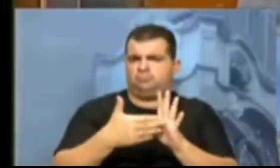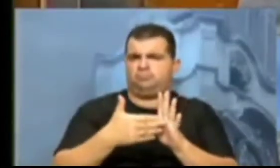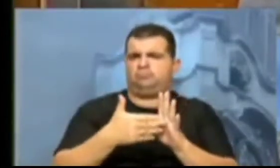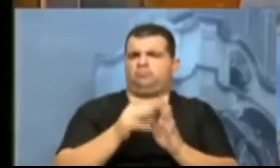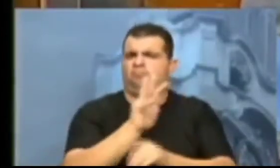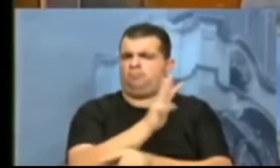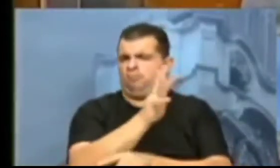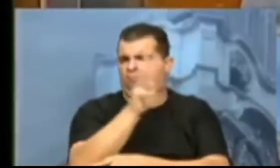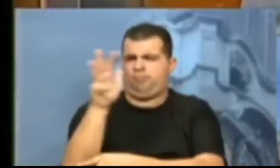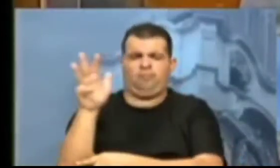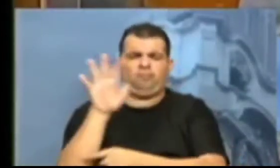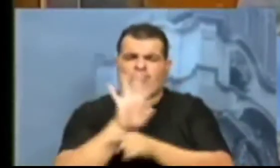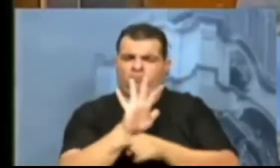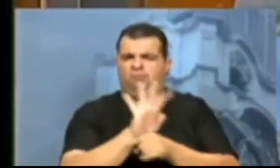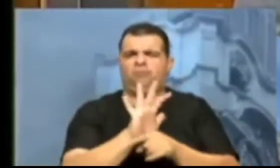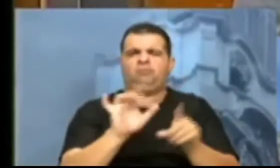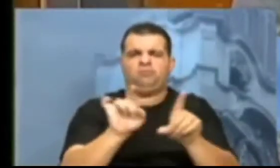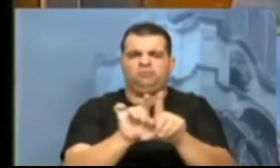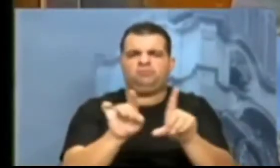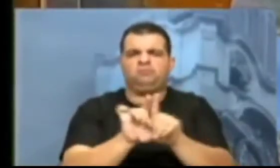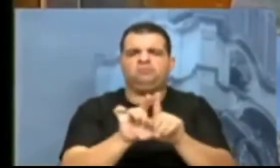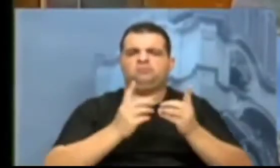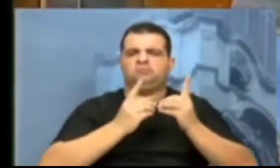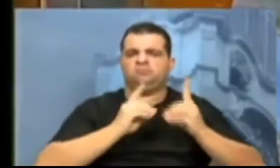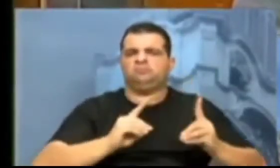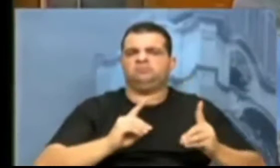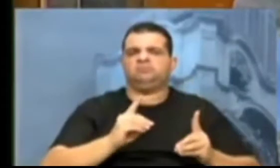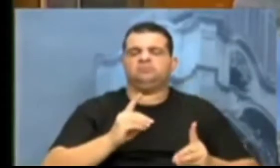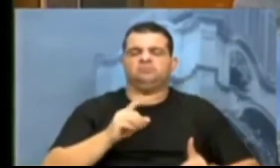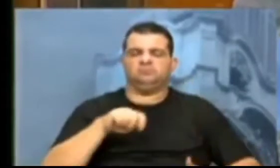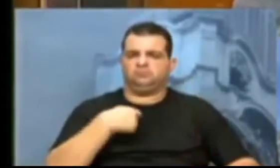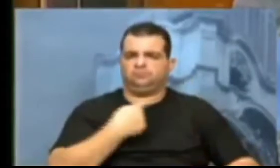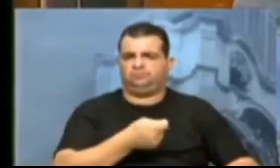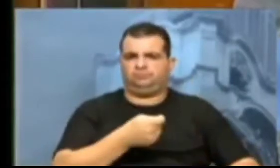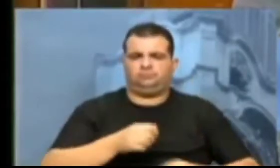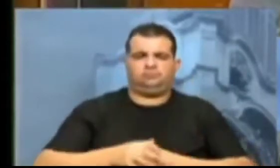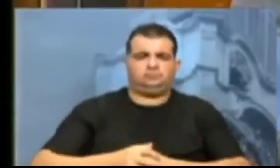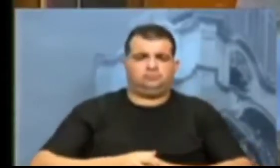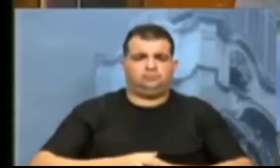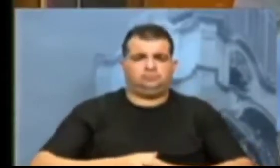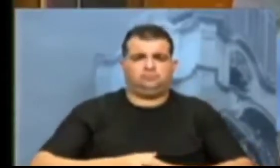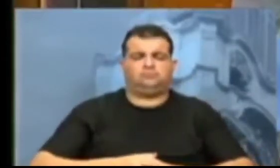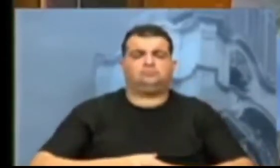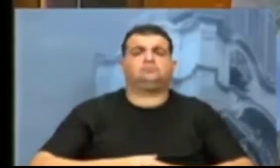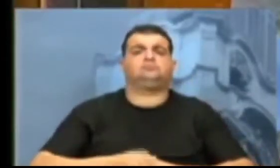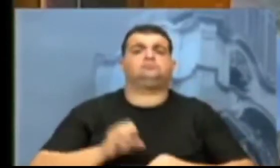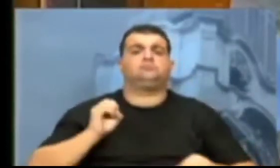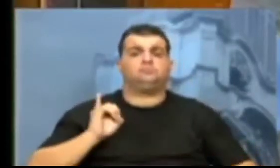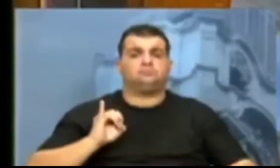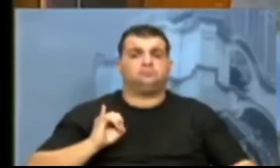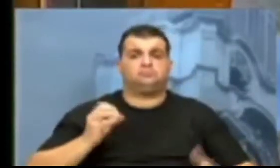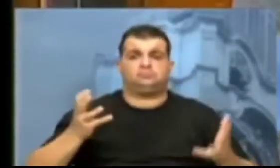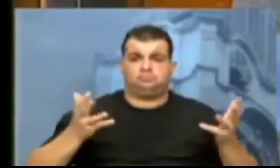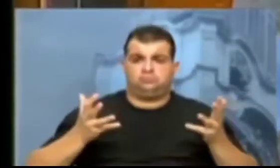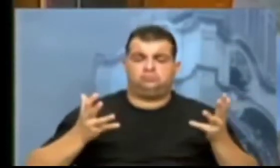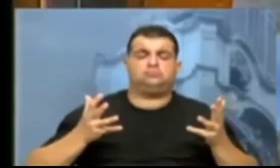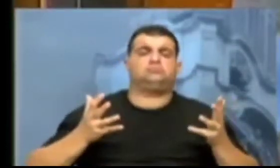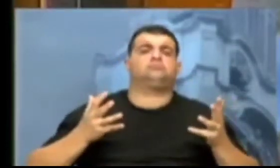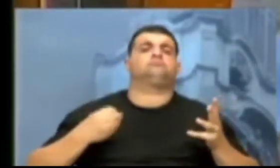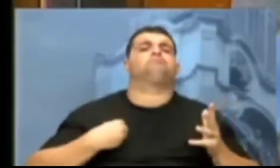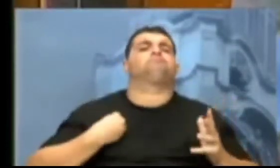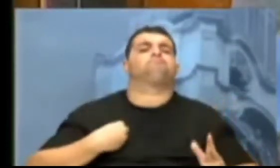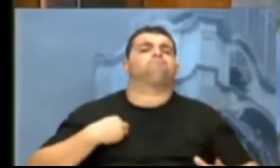meio ambiente, mas também em prol da democracia. Se nós, nesse momento histórico,